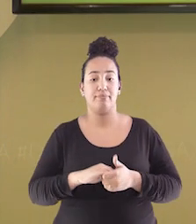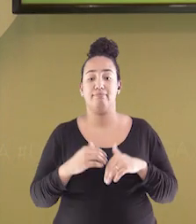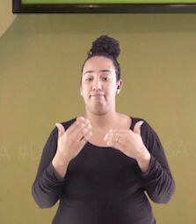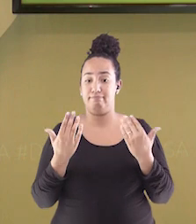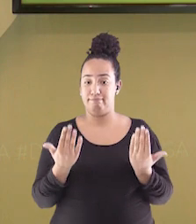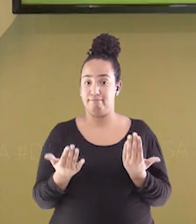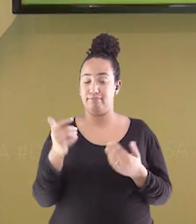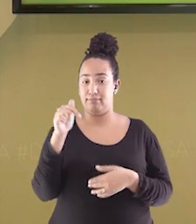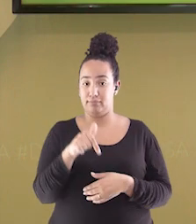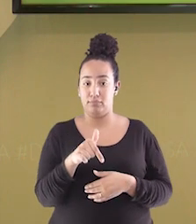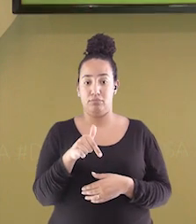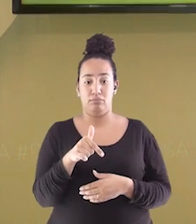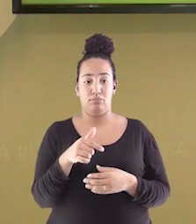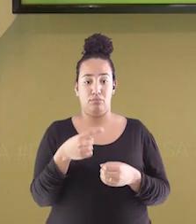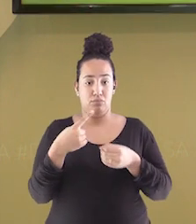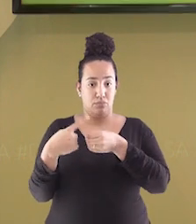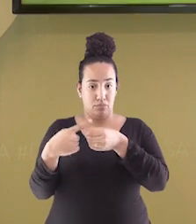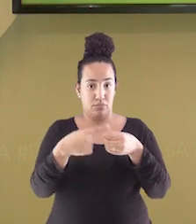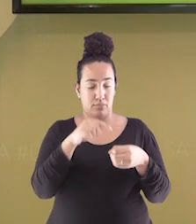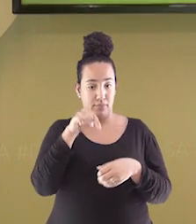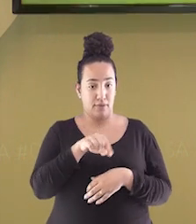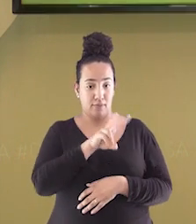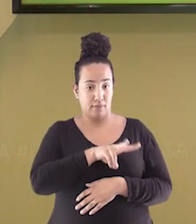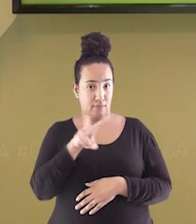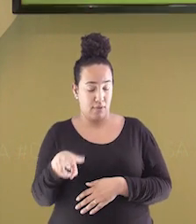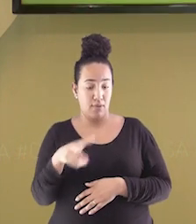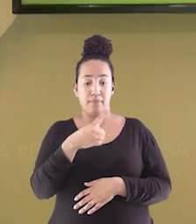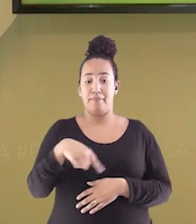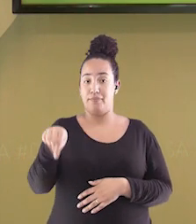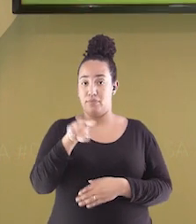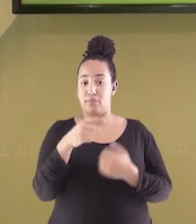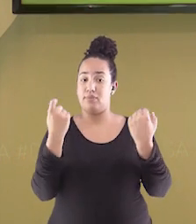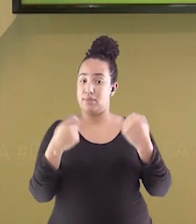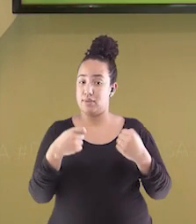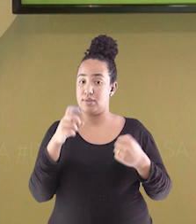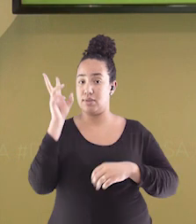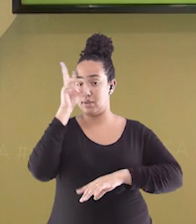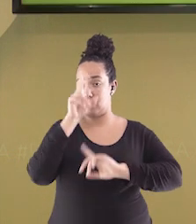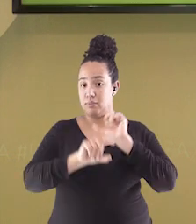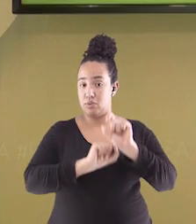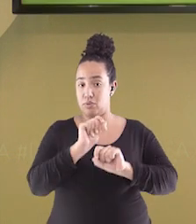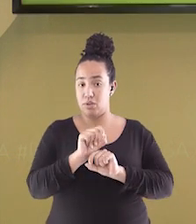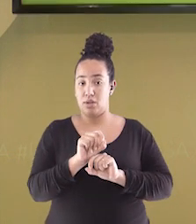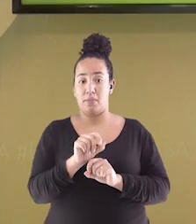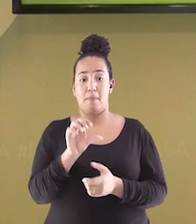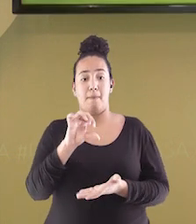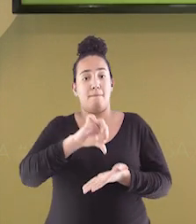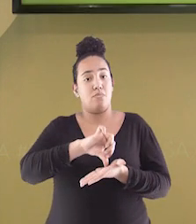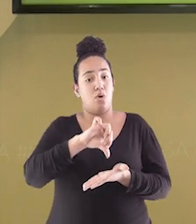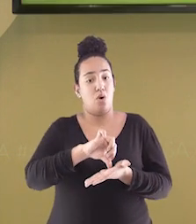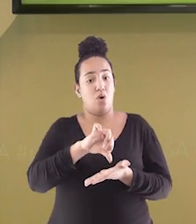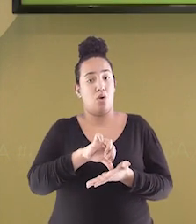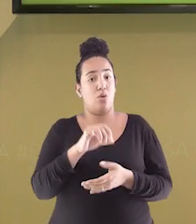Ainda dentro do município de Vila Velha, não podemos deixar de citar a importância do polo